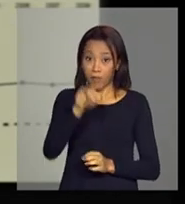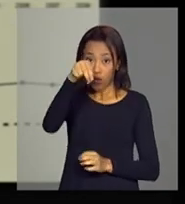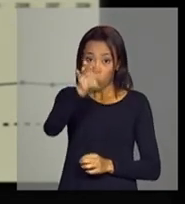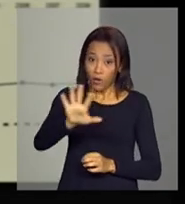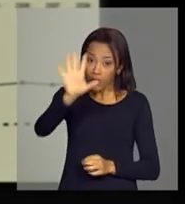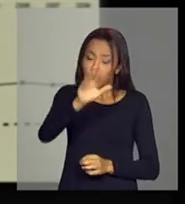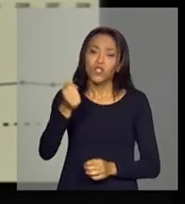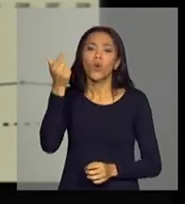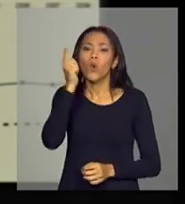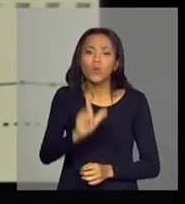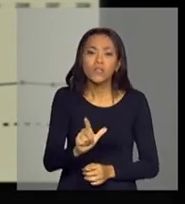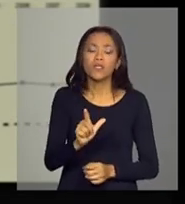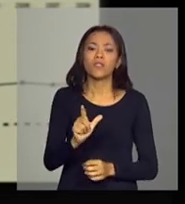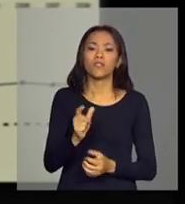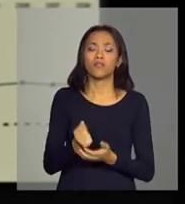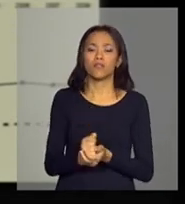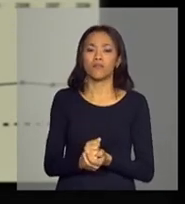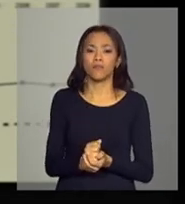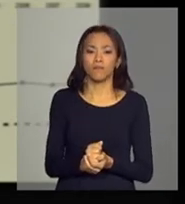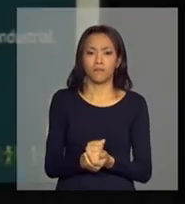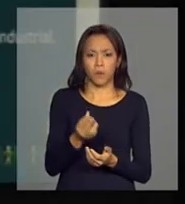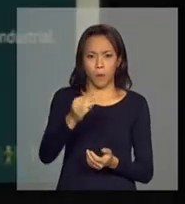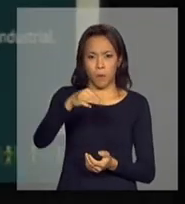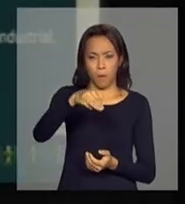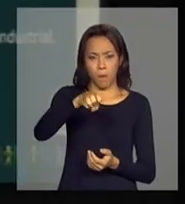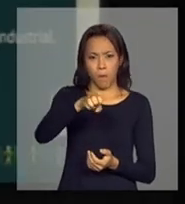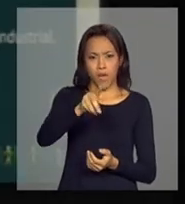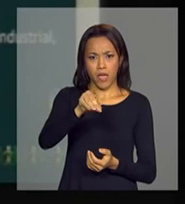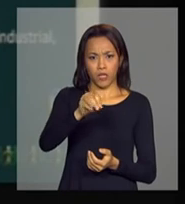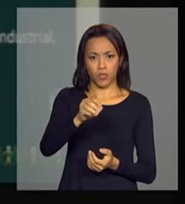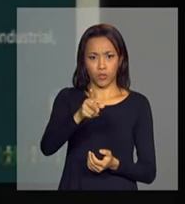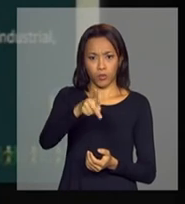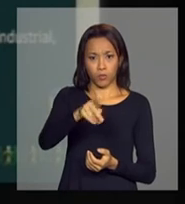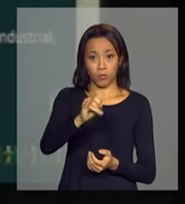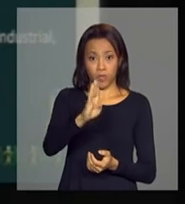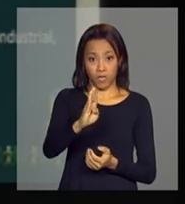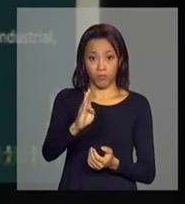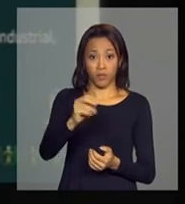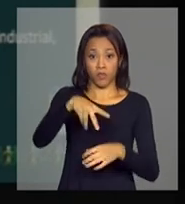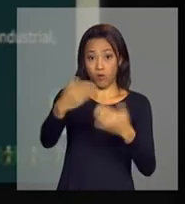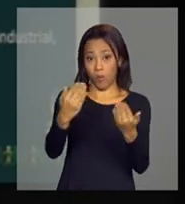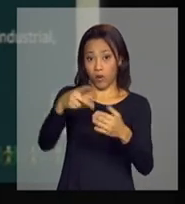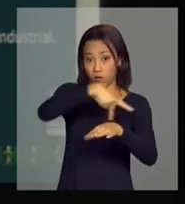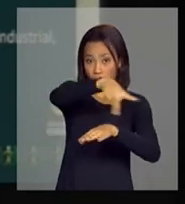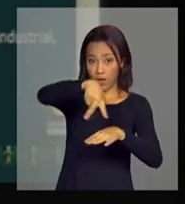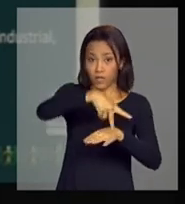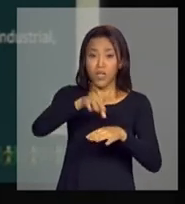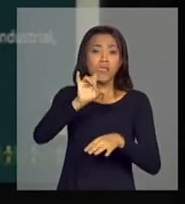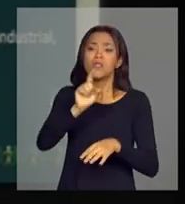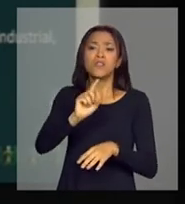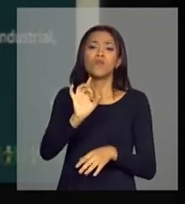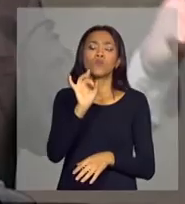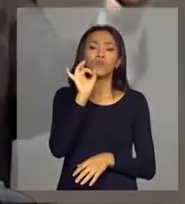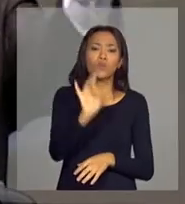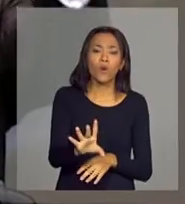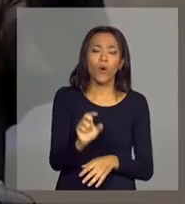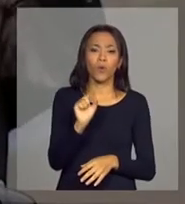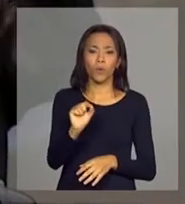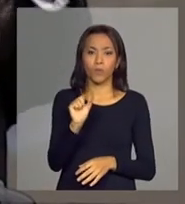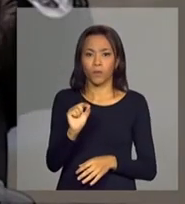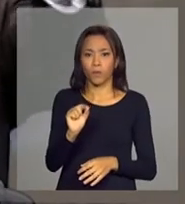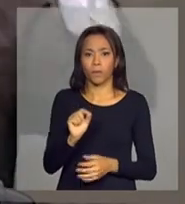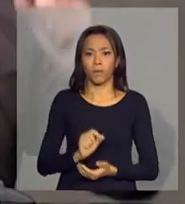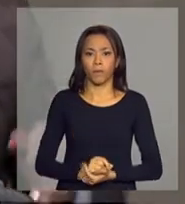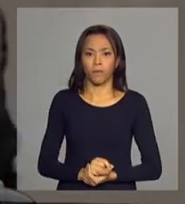% do valor médio do PIB per capita nacional. E não é só a questão do ritmo do